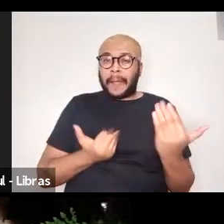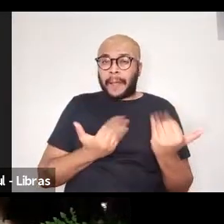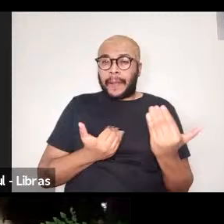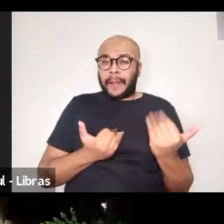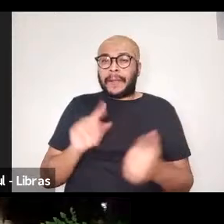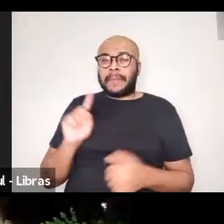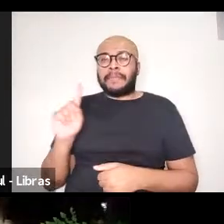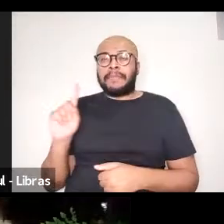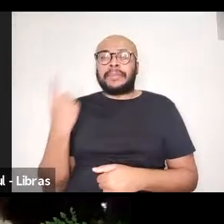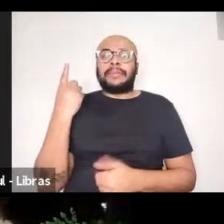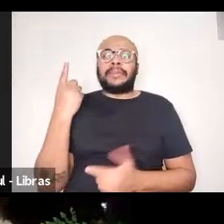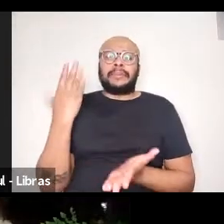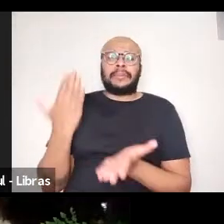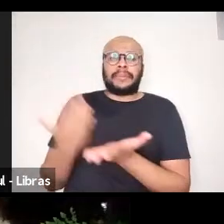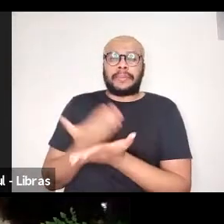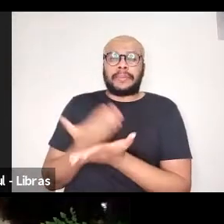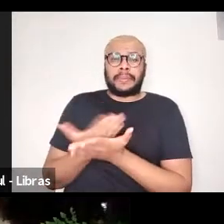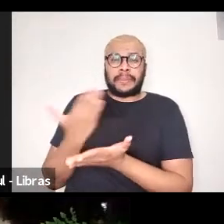livros,